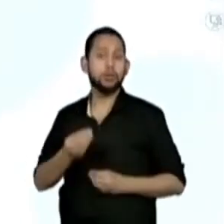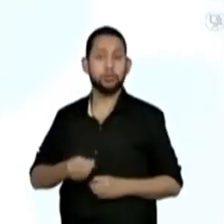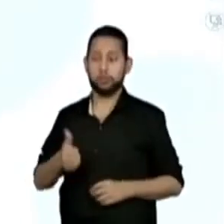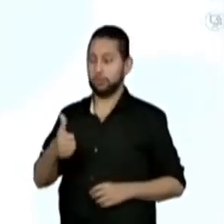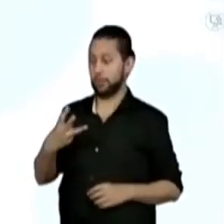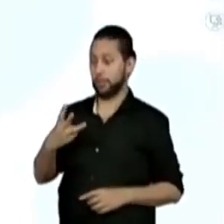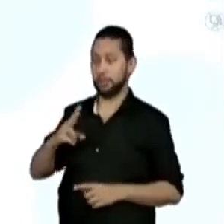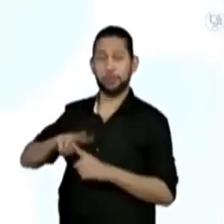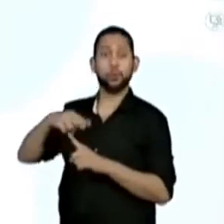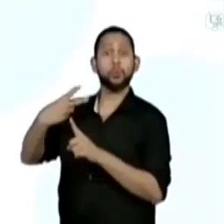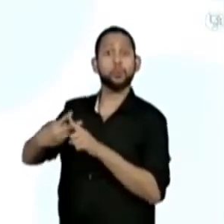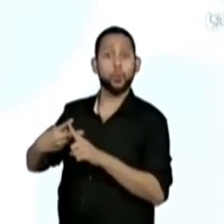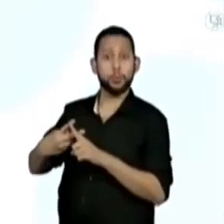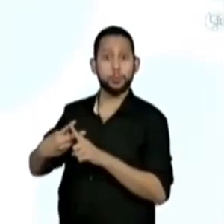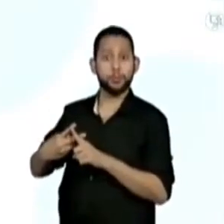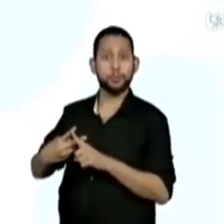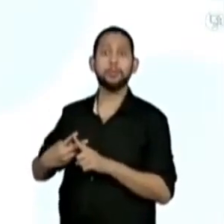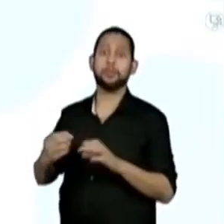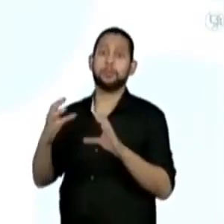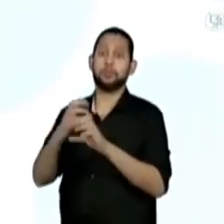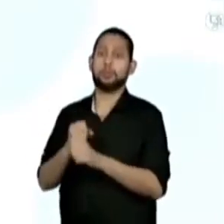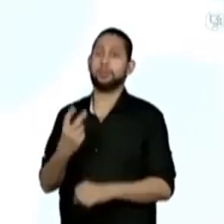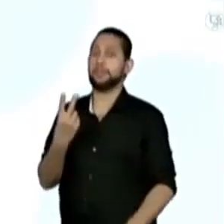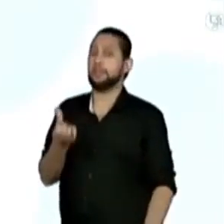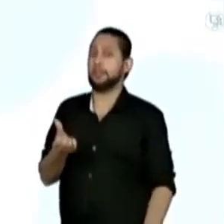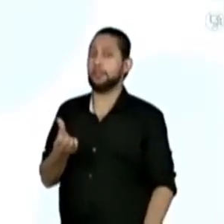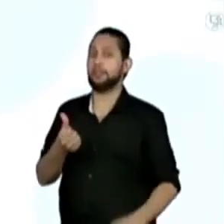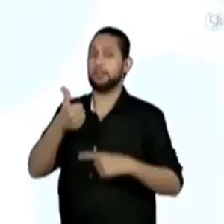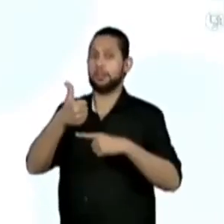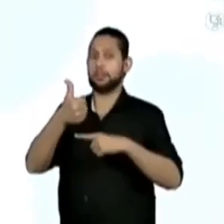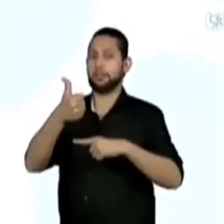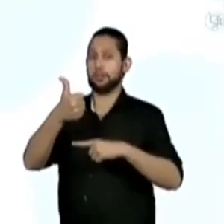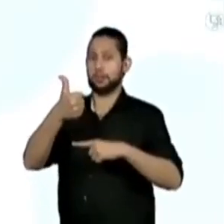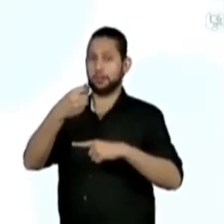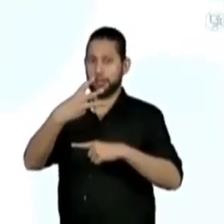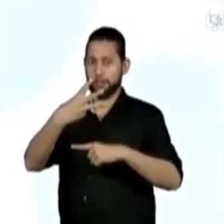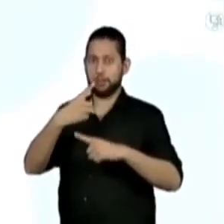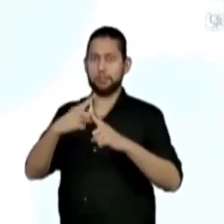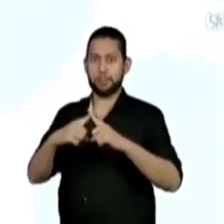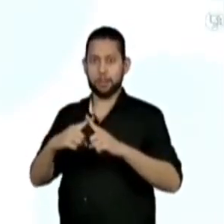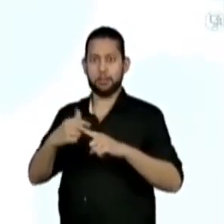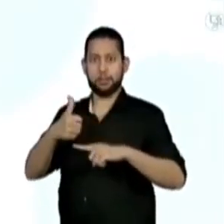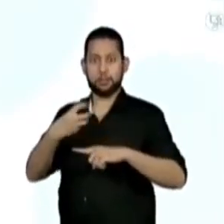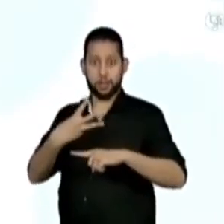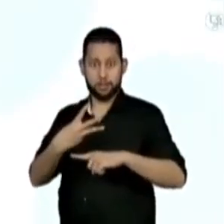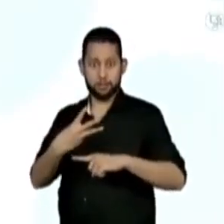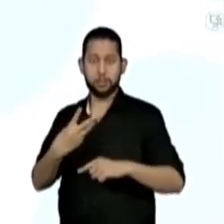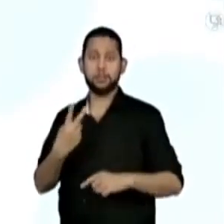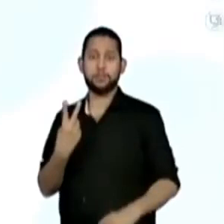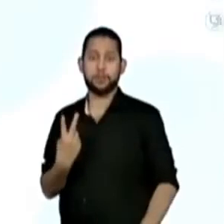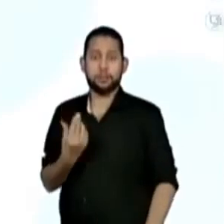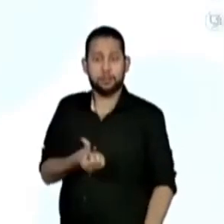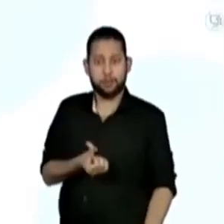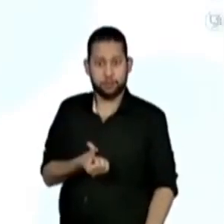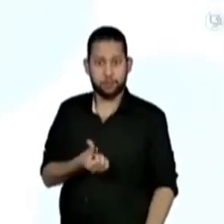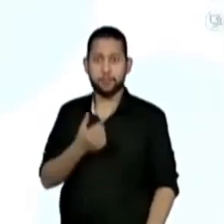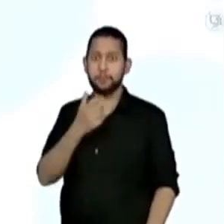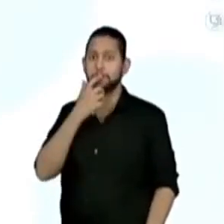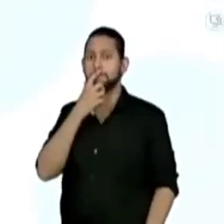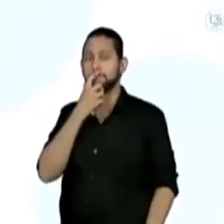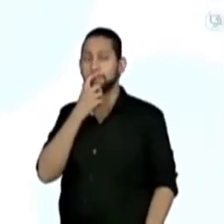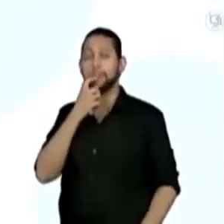que é 26. Depois, o dobro de 26,